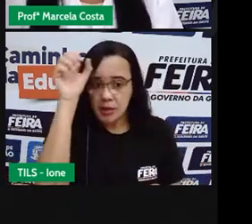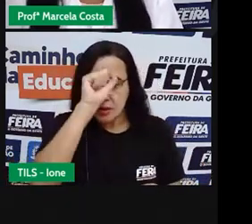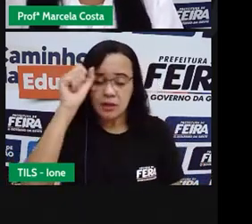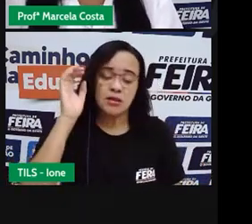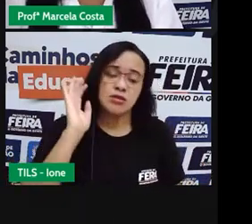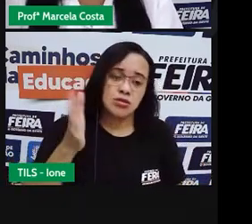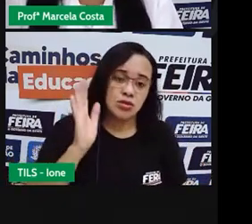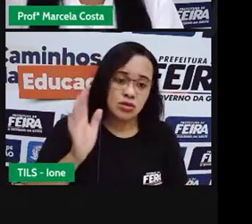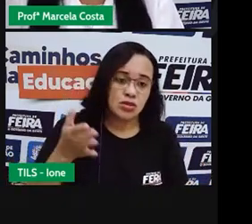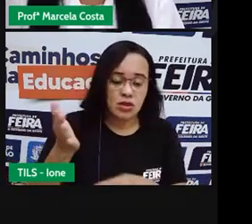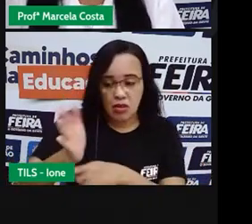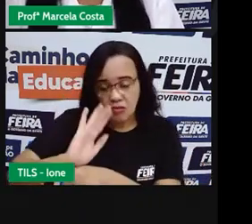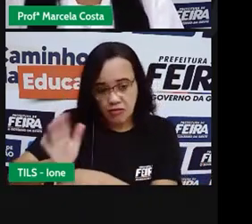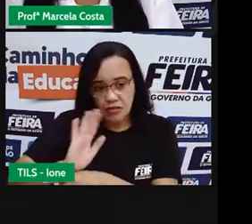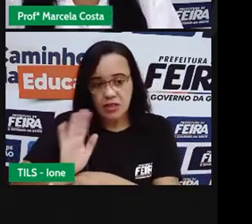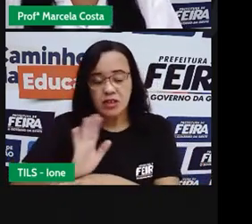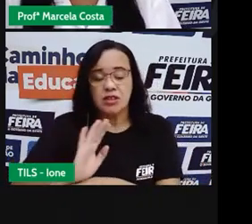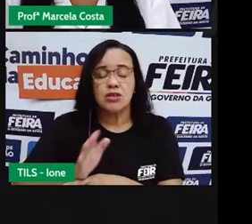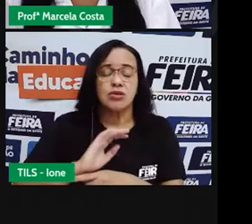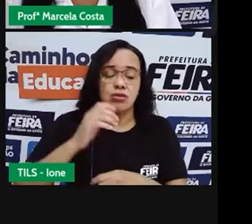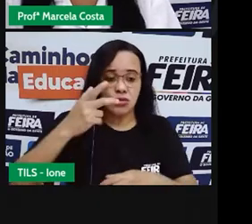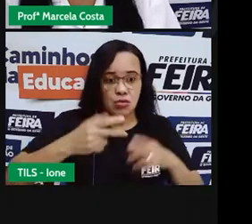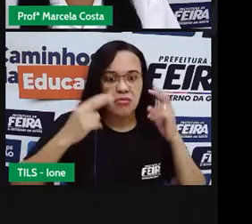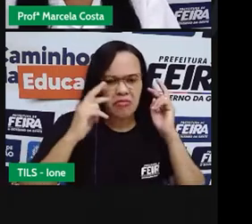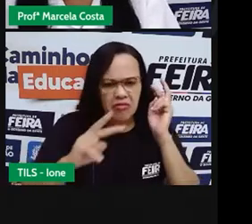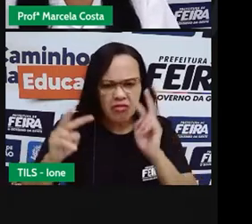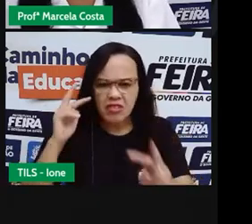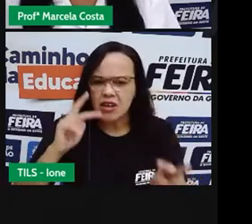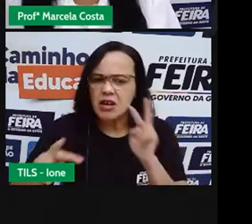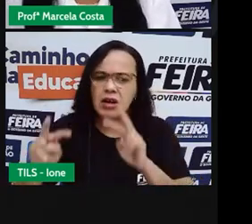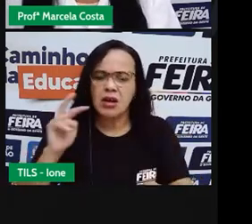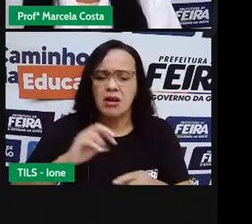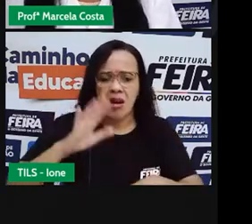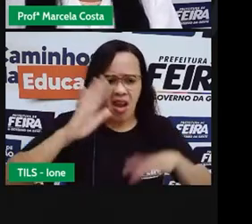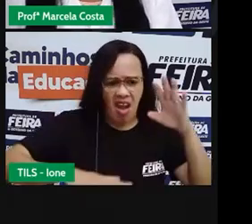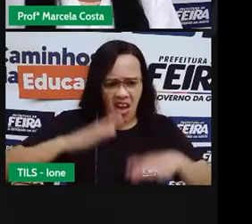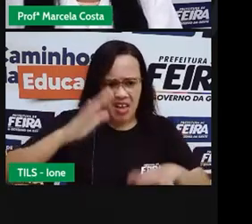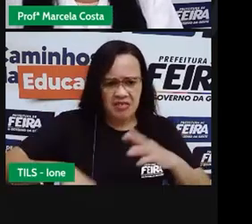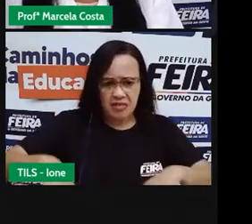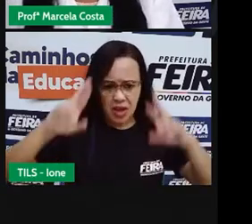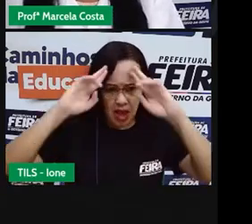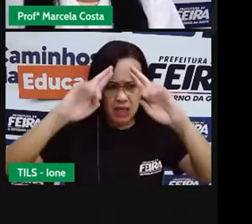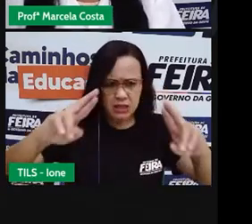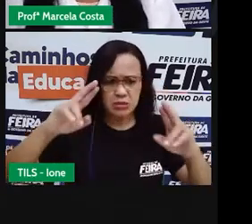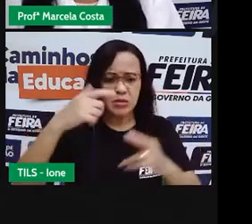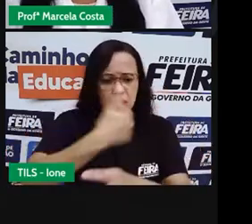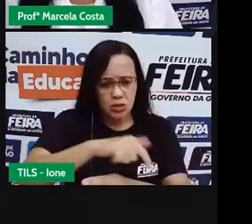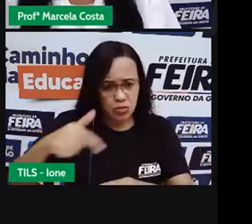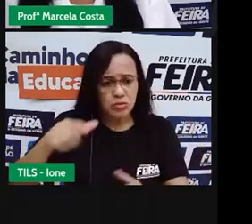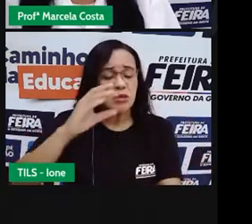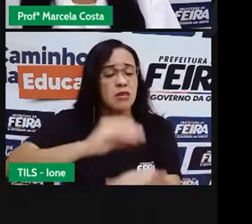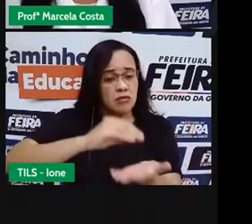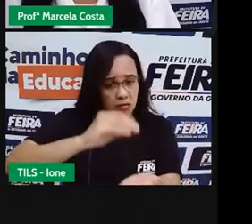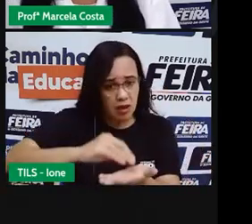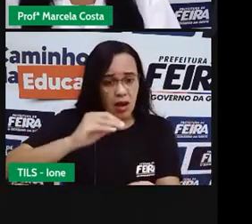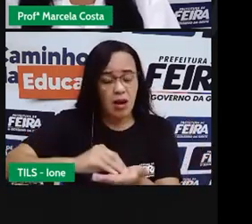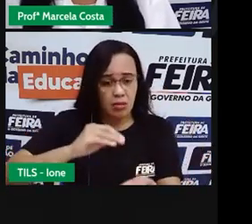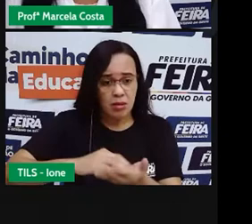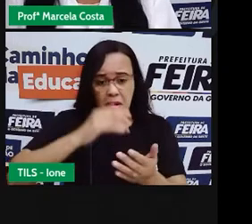Em algumas situações Que a gente Observa Entre crianças Que algumas Ficam